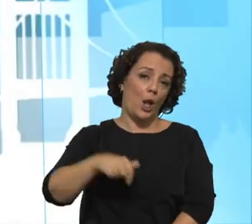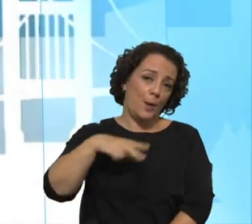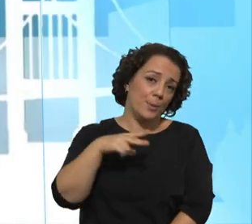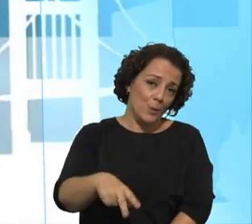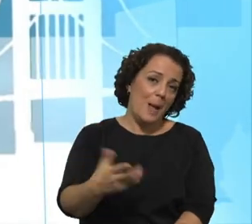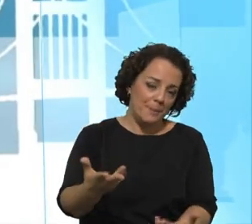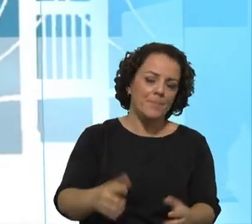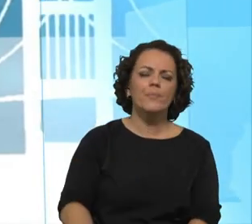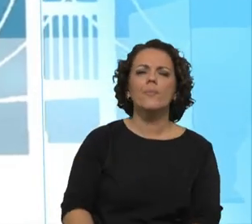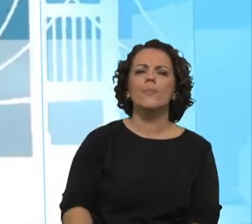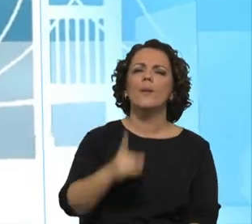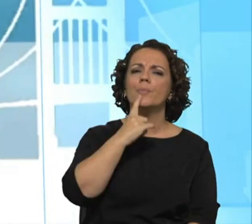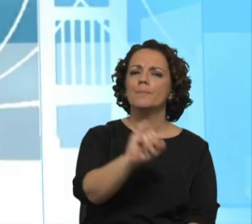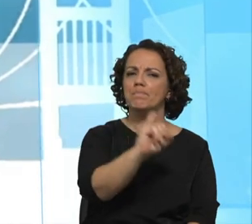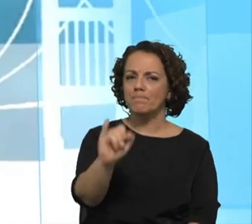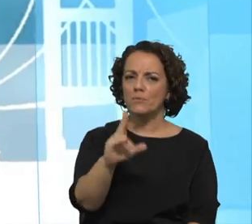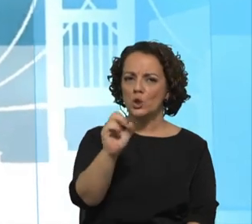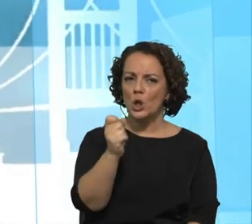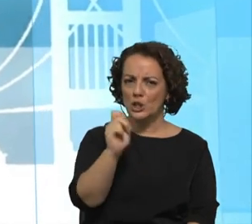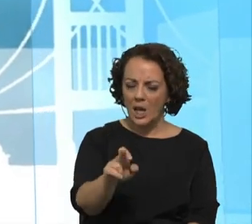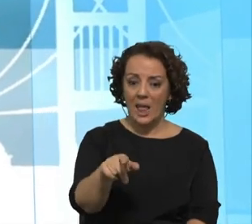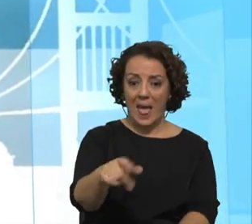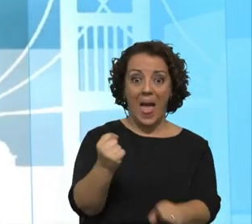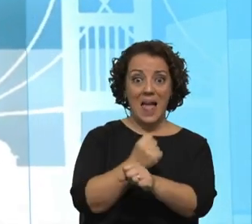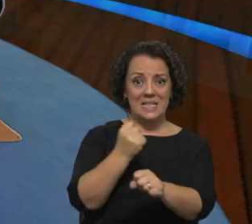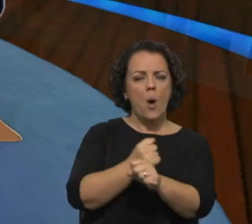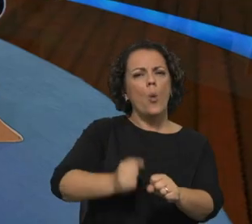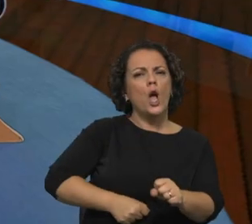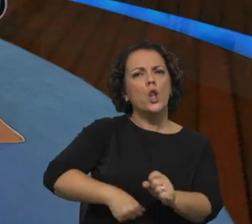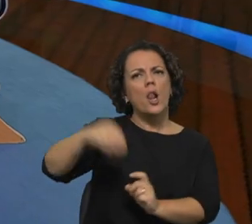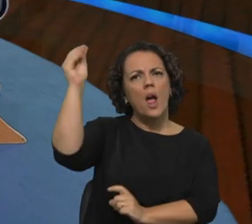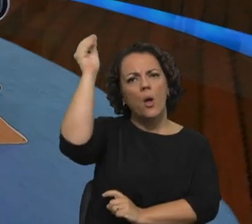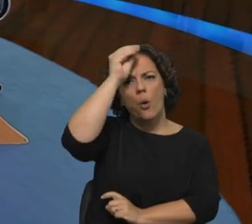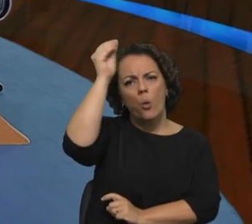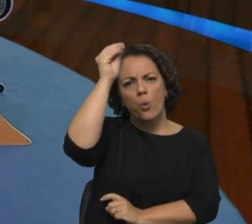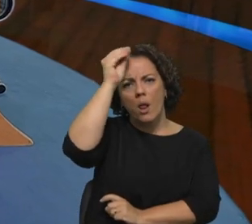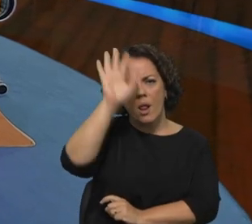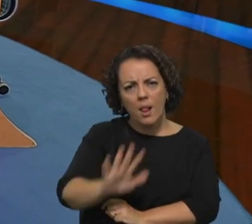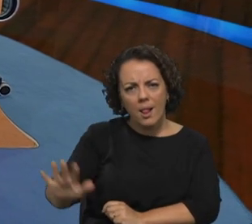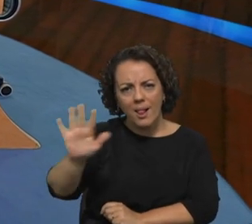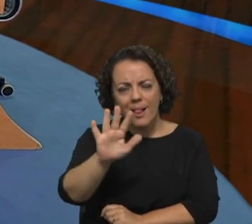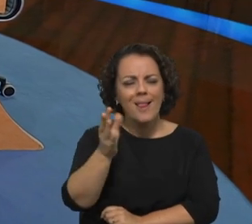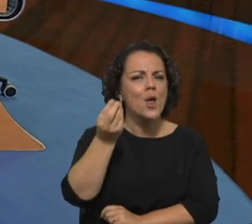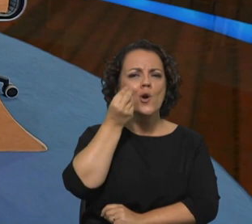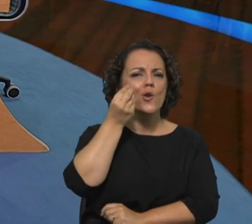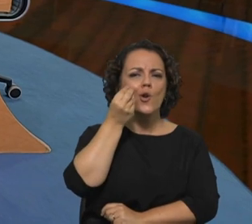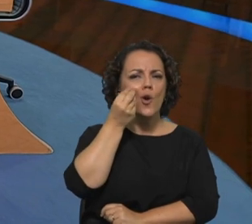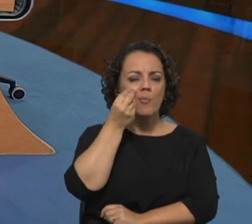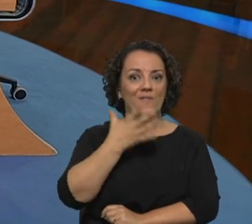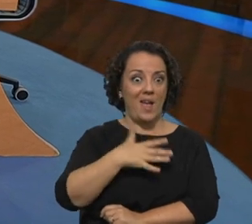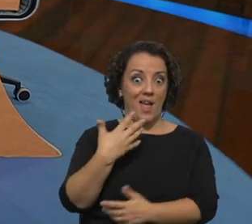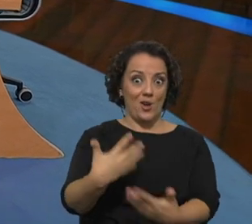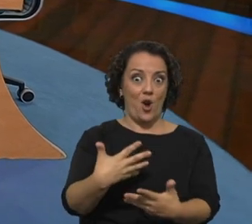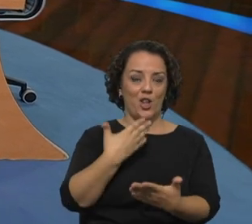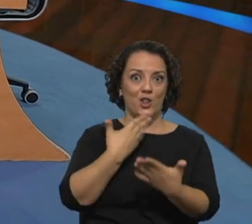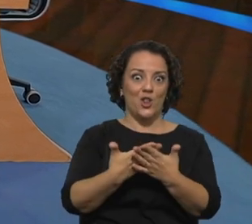Madureira, como é que a Ação Católica Rural quer agora dinamizar e, ao fim e ao cabo, não deixar arrefecer este entusiasmo